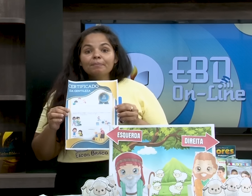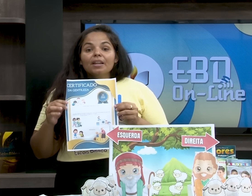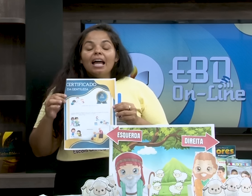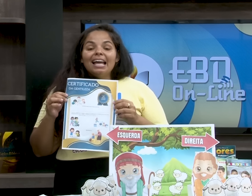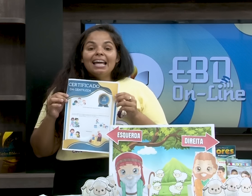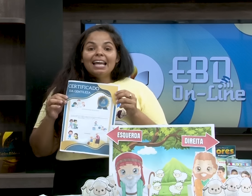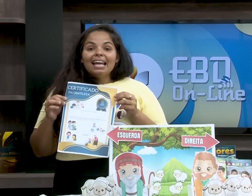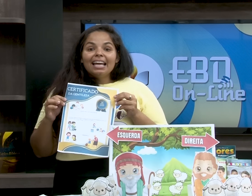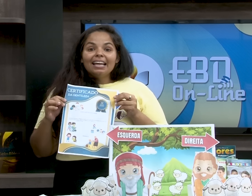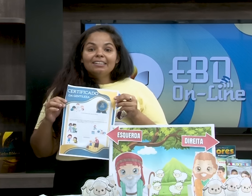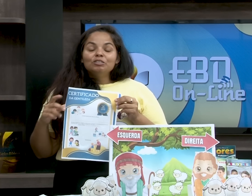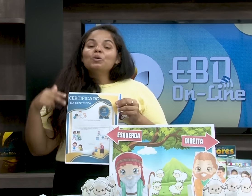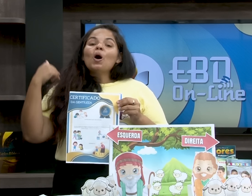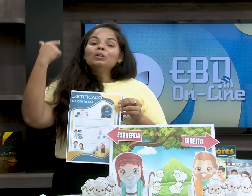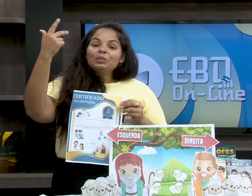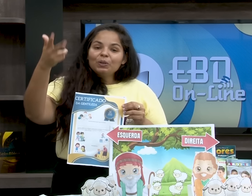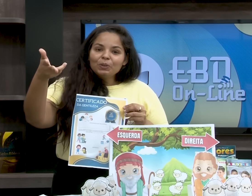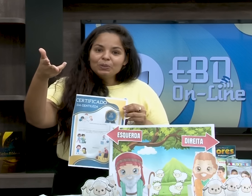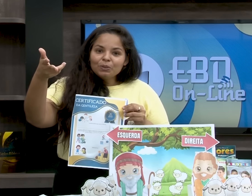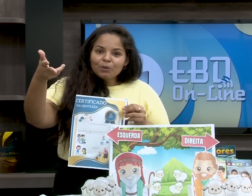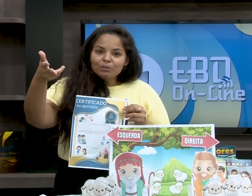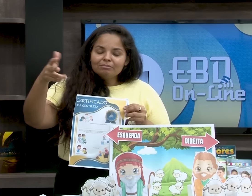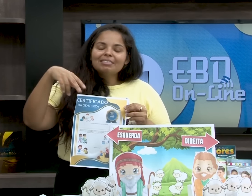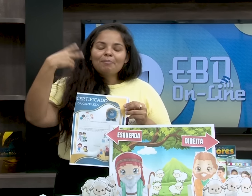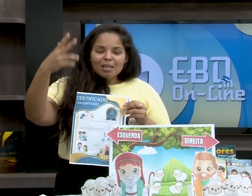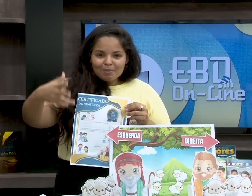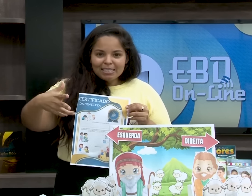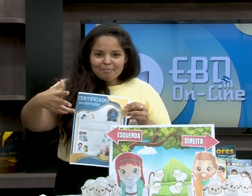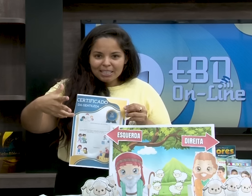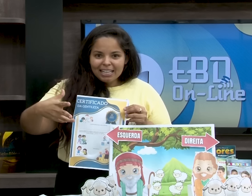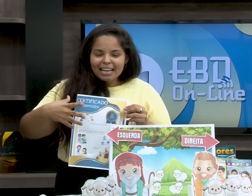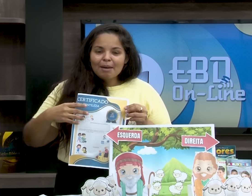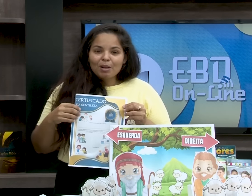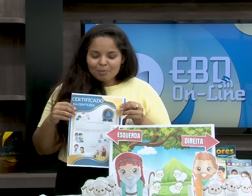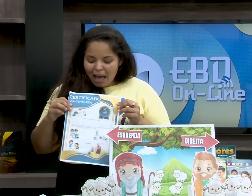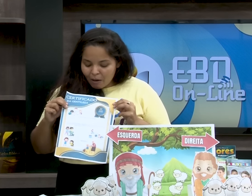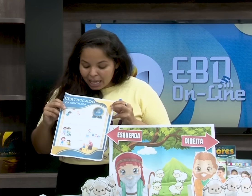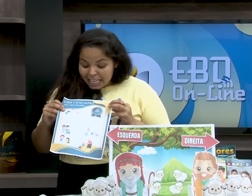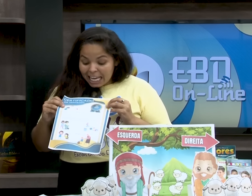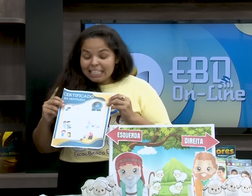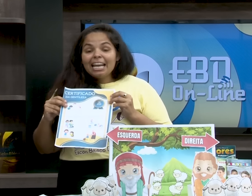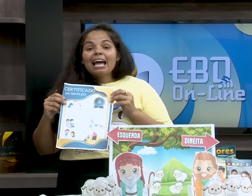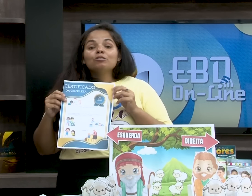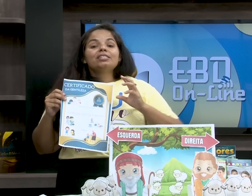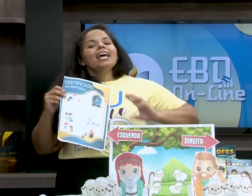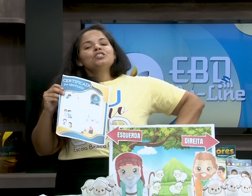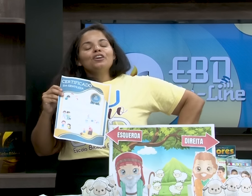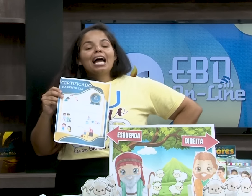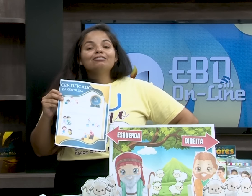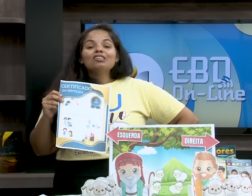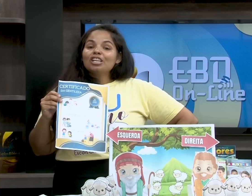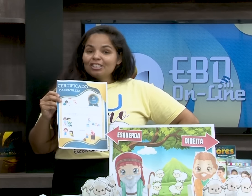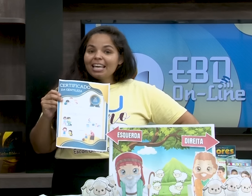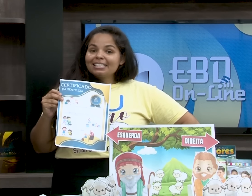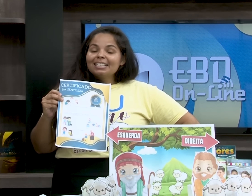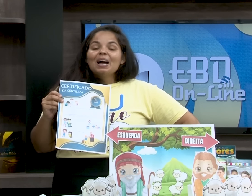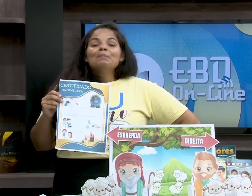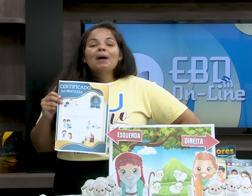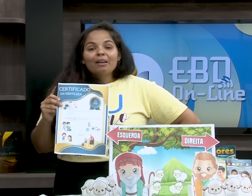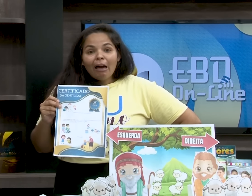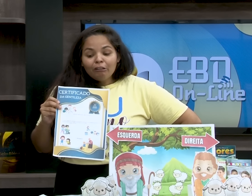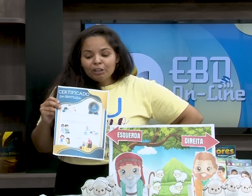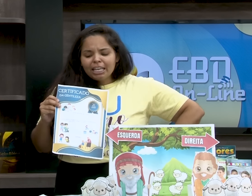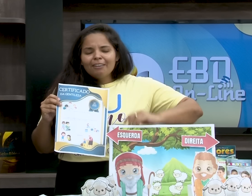em PDF também, no outro, na próxima semana, né? Na próxima aula, entregar o certificado da